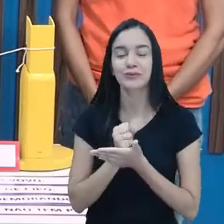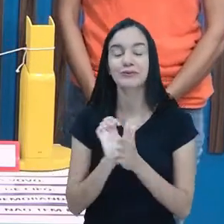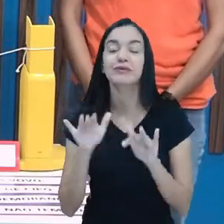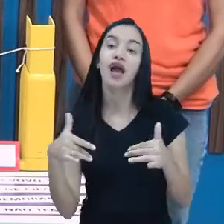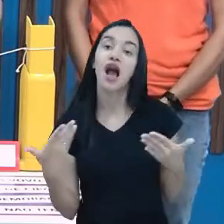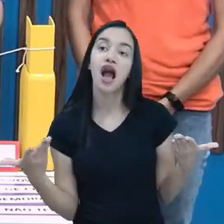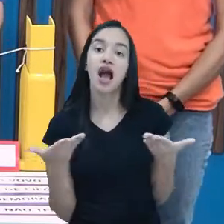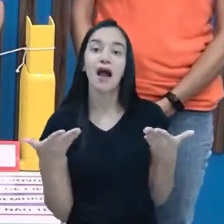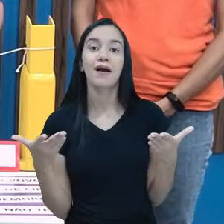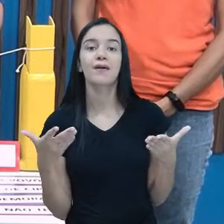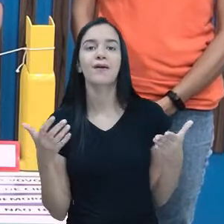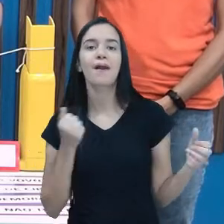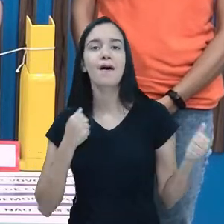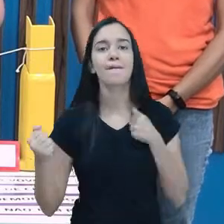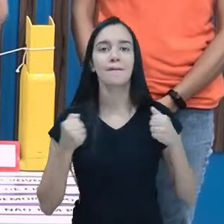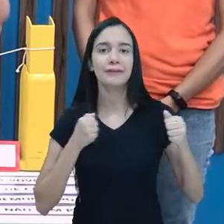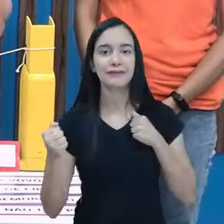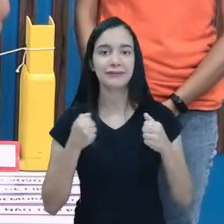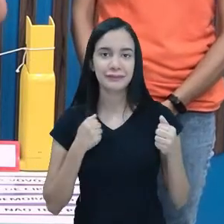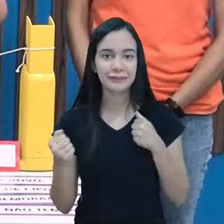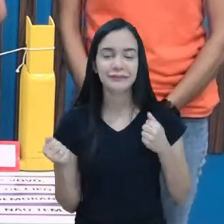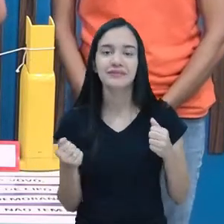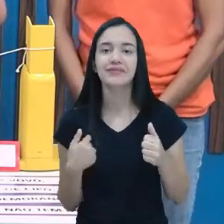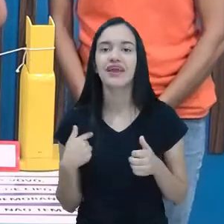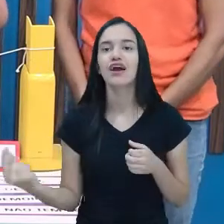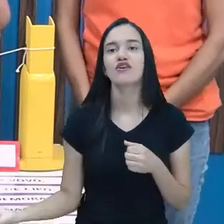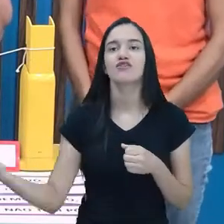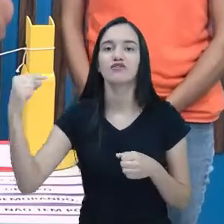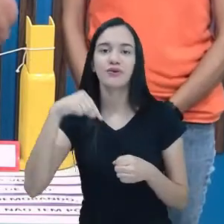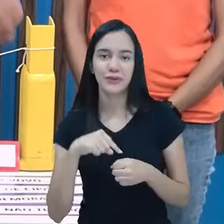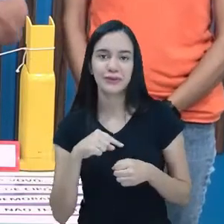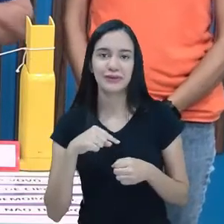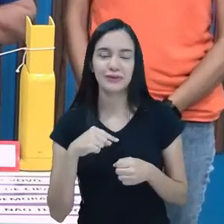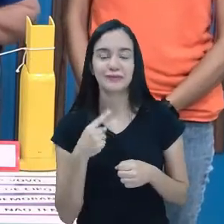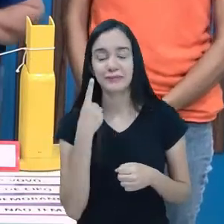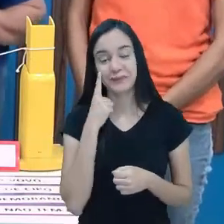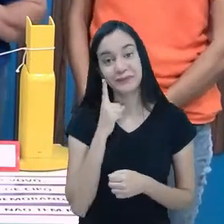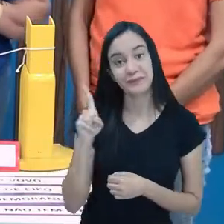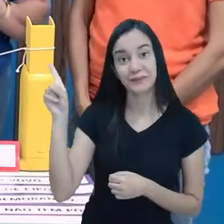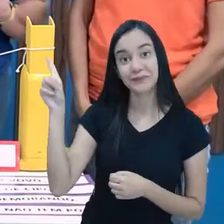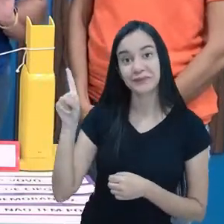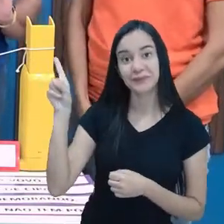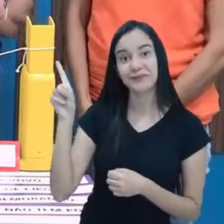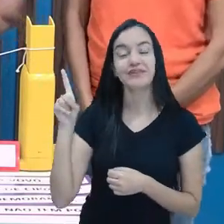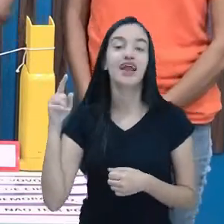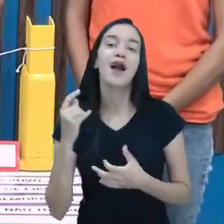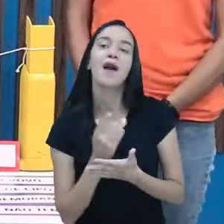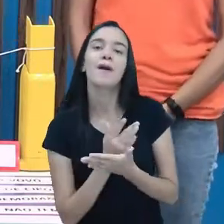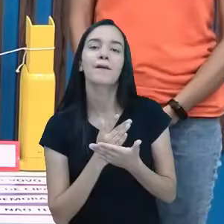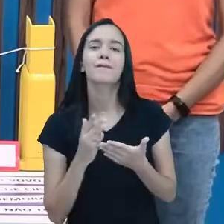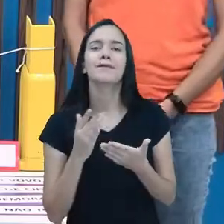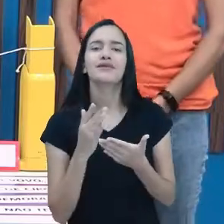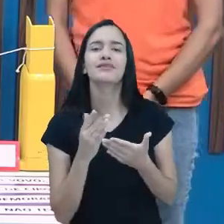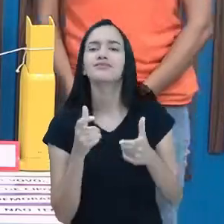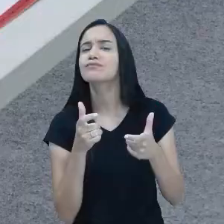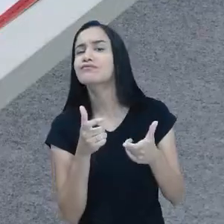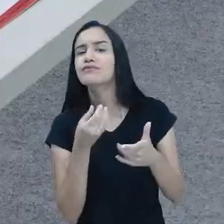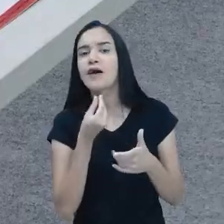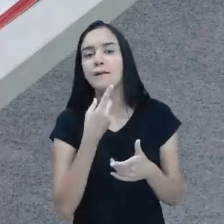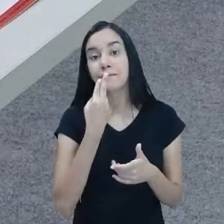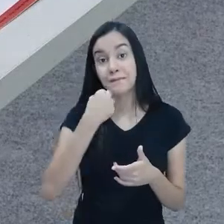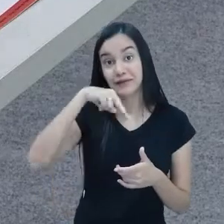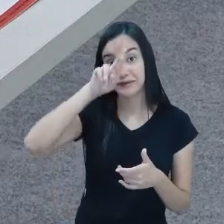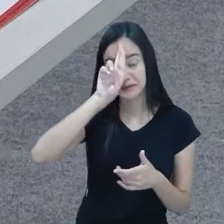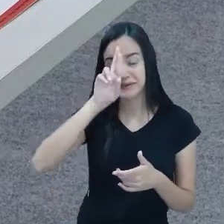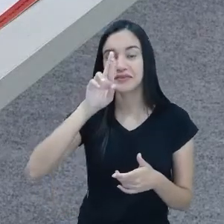isso? Ô, meu Deus. Cadê? Deixa eu voltar o slide da macaca. aí. Olha aí. Começa com meio dia, não é isso? Meio dia. Então,